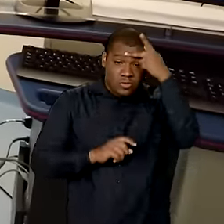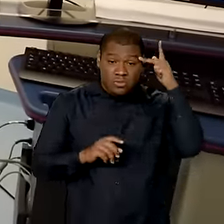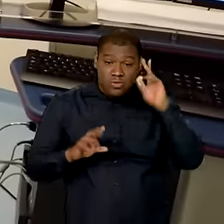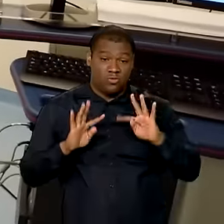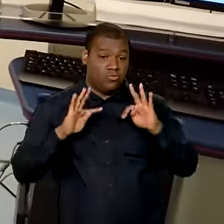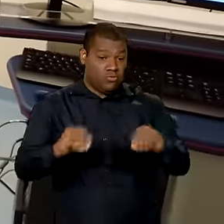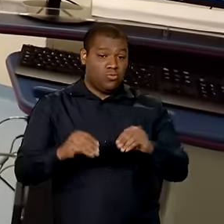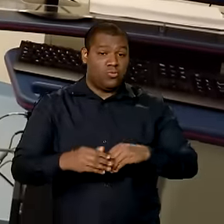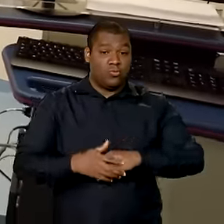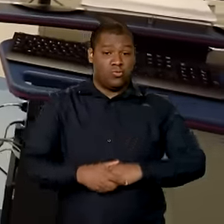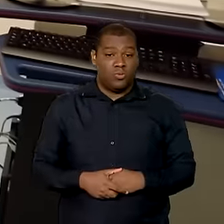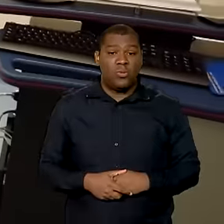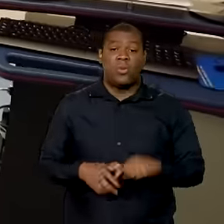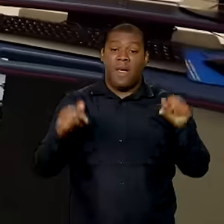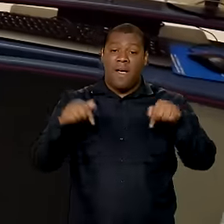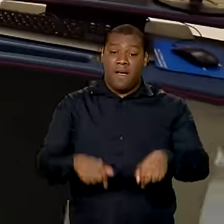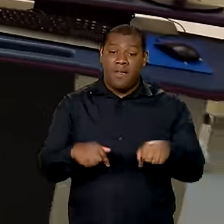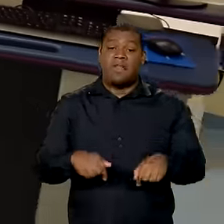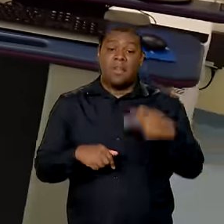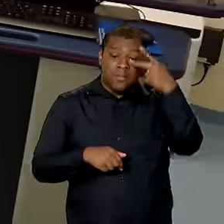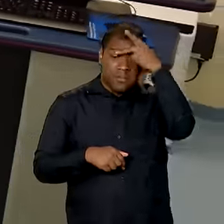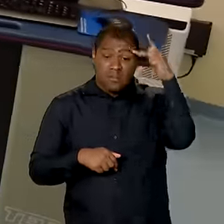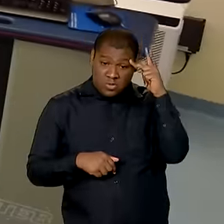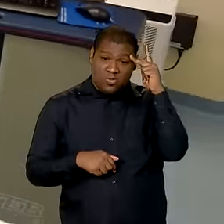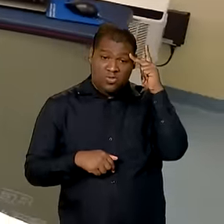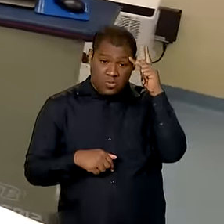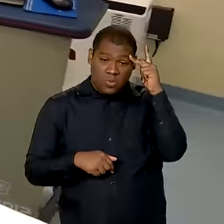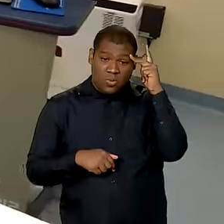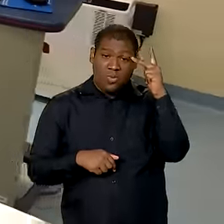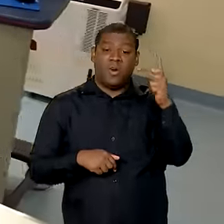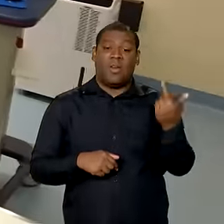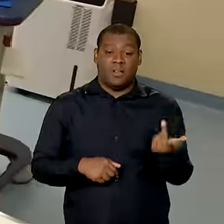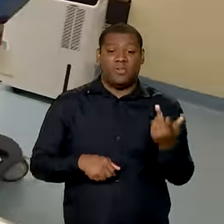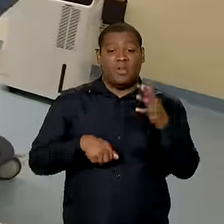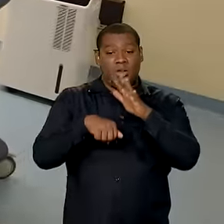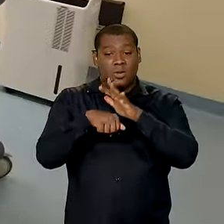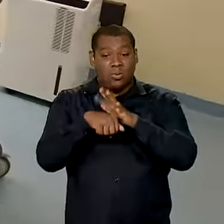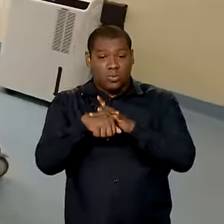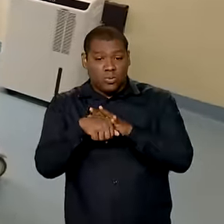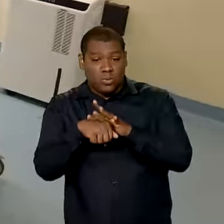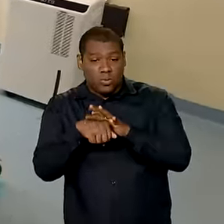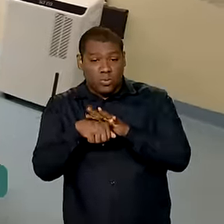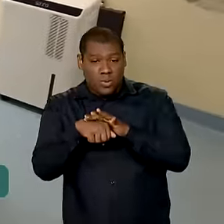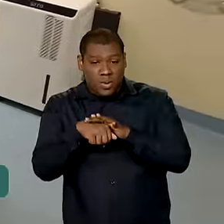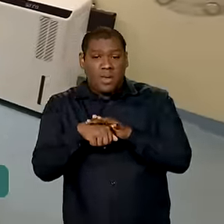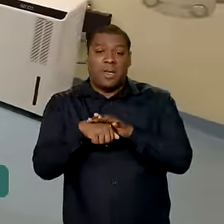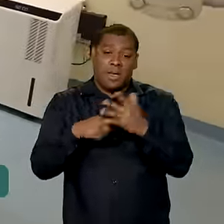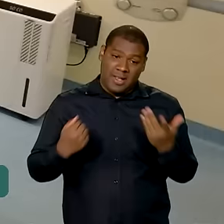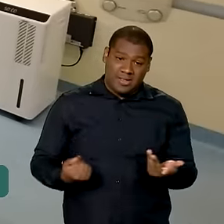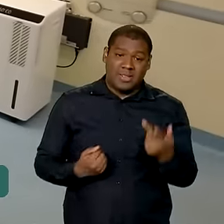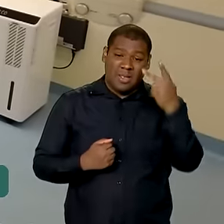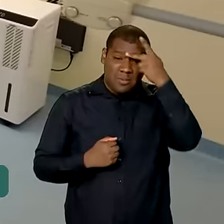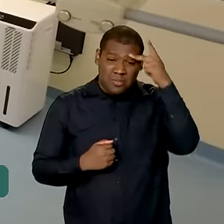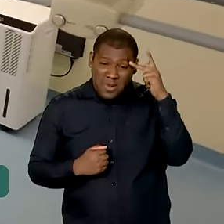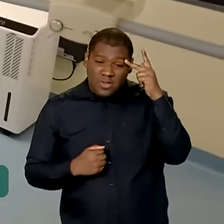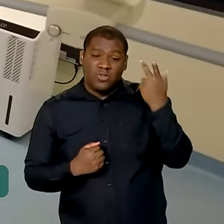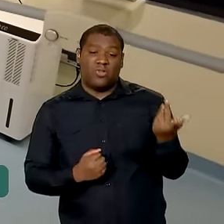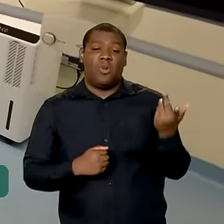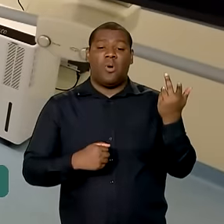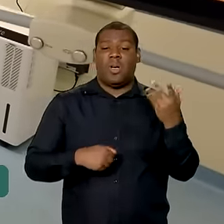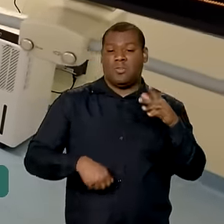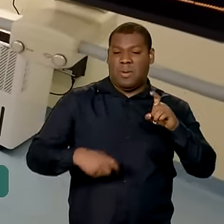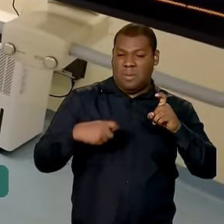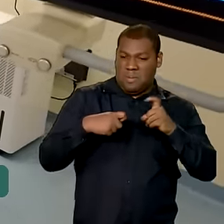diagnóstico, aqui o paciente também vai poder tratar de doenças com especialistas em oncologia, cardiologia,